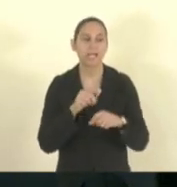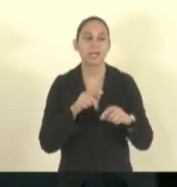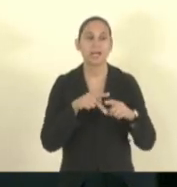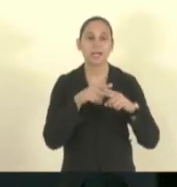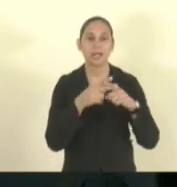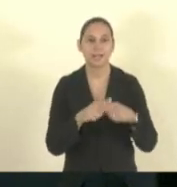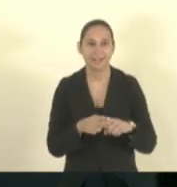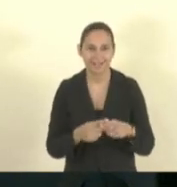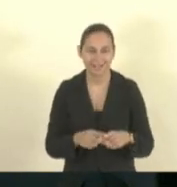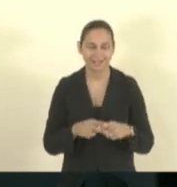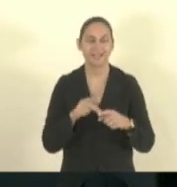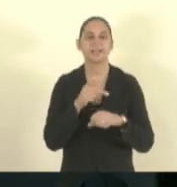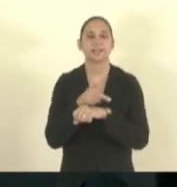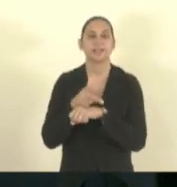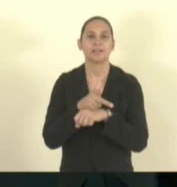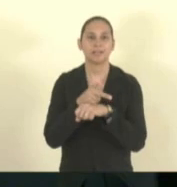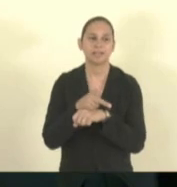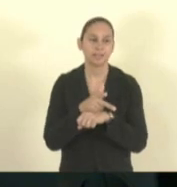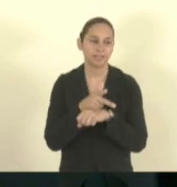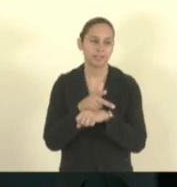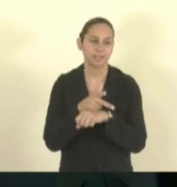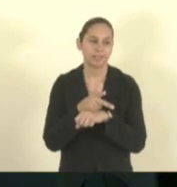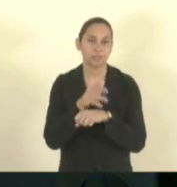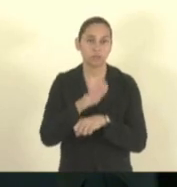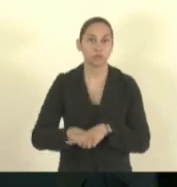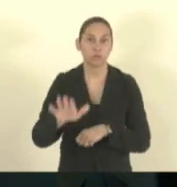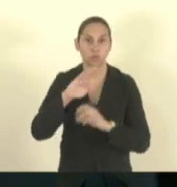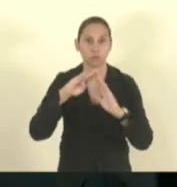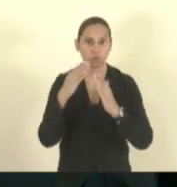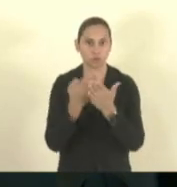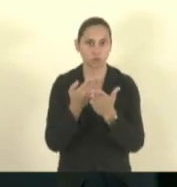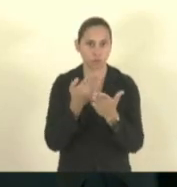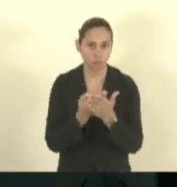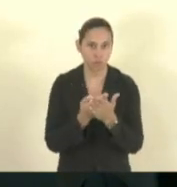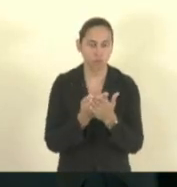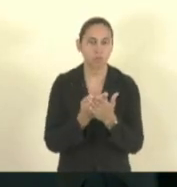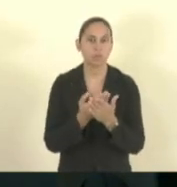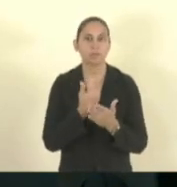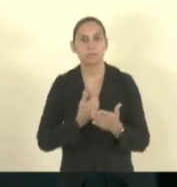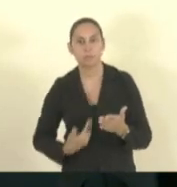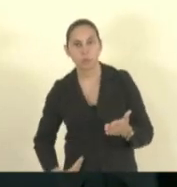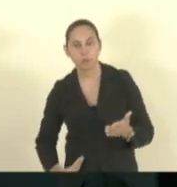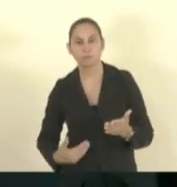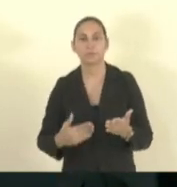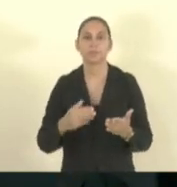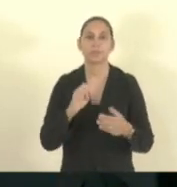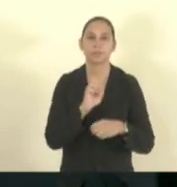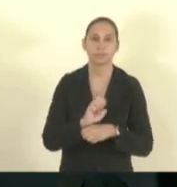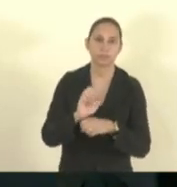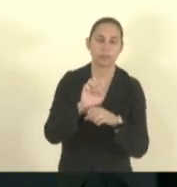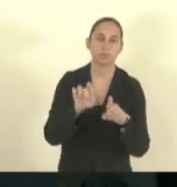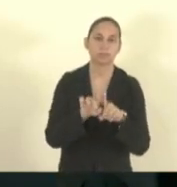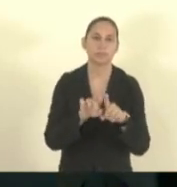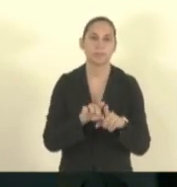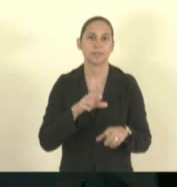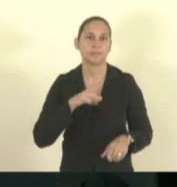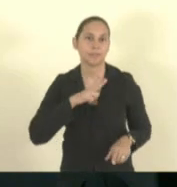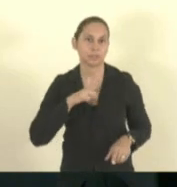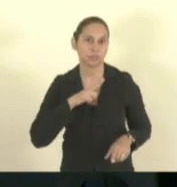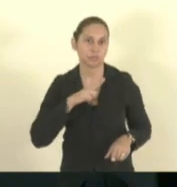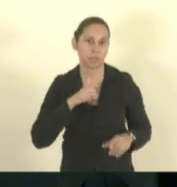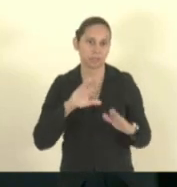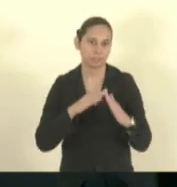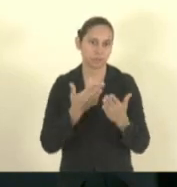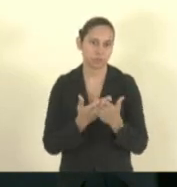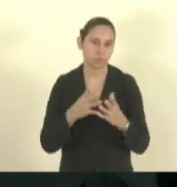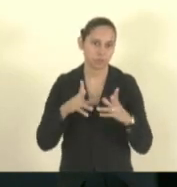no caput, dispõe sobre a instalação de câmeras de vídeo nas escolas da rede pública estadual e privada de ensino. Essa foi a